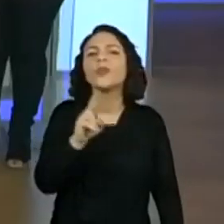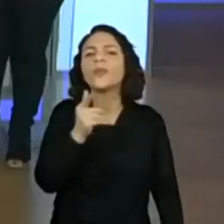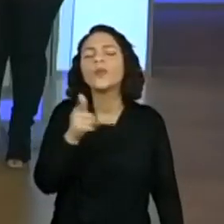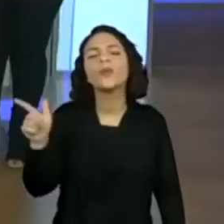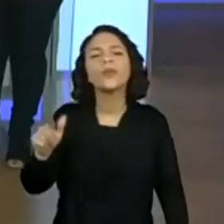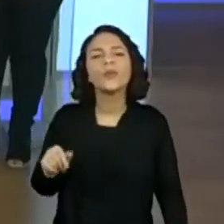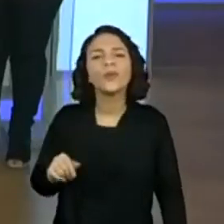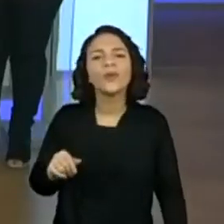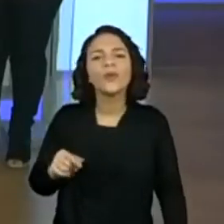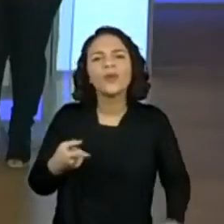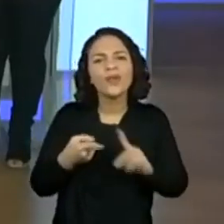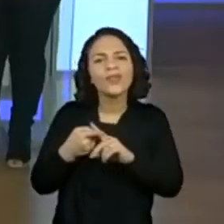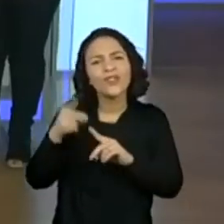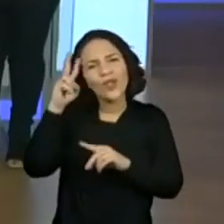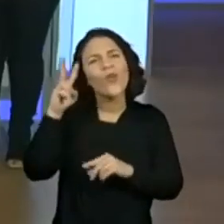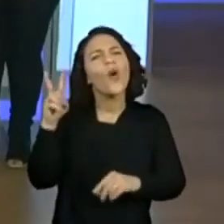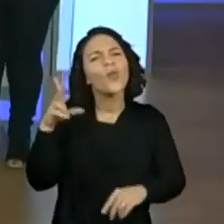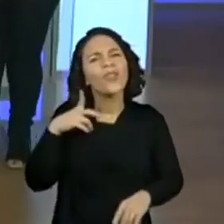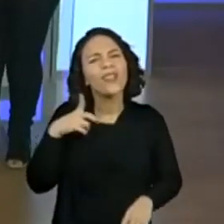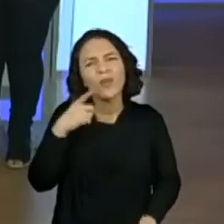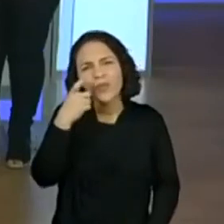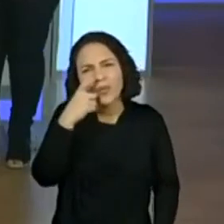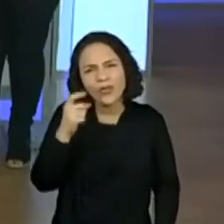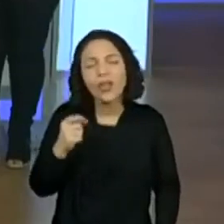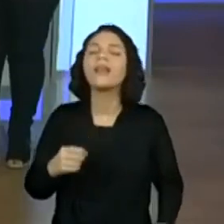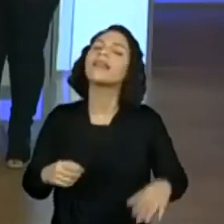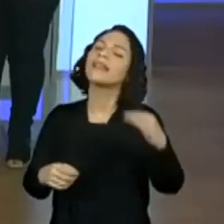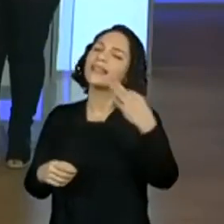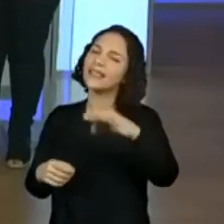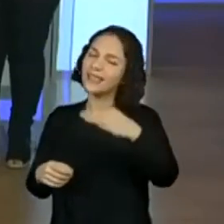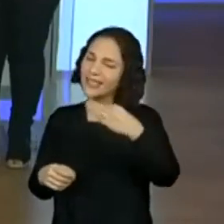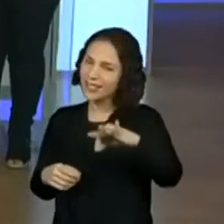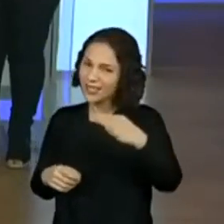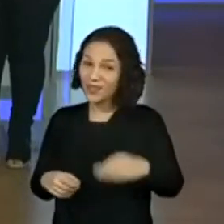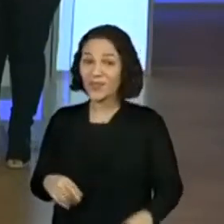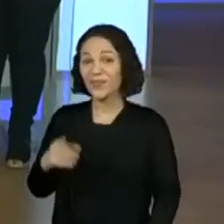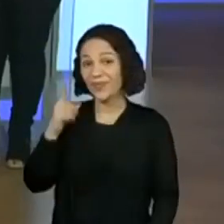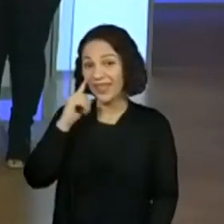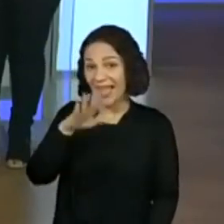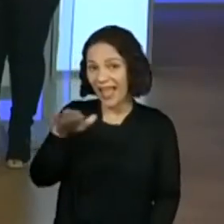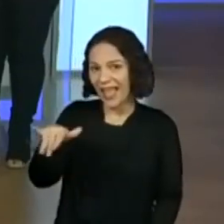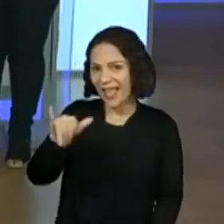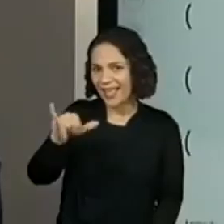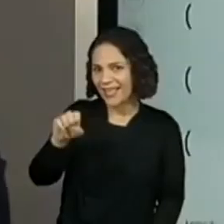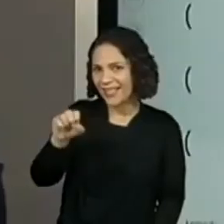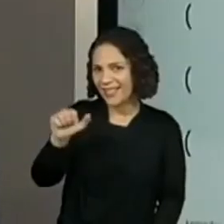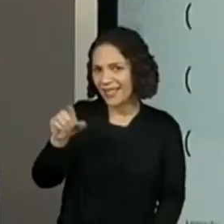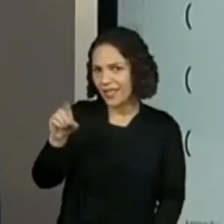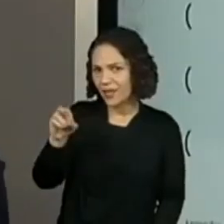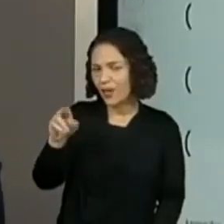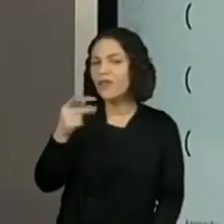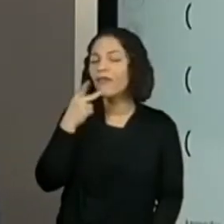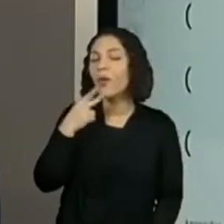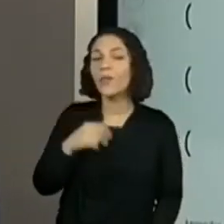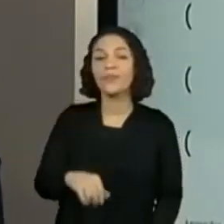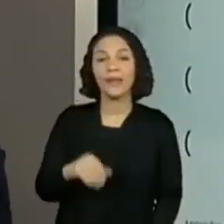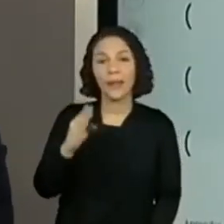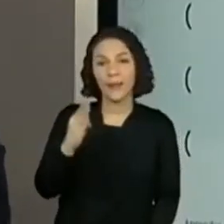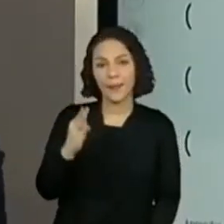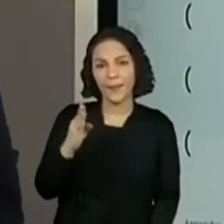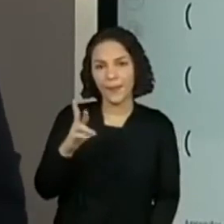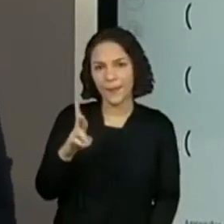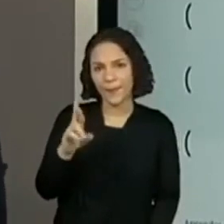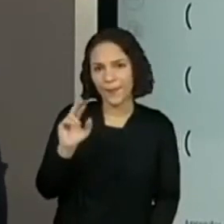João e Maria e a outra é? Ah, isso mesmo. A Isadora falou Branca de Neve. Perfeito. Branca de Neve.